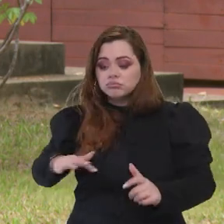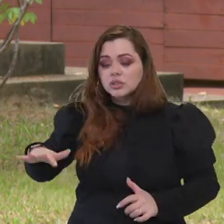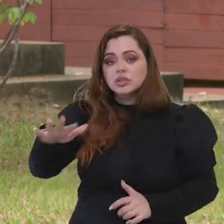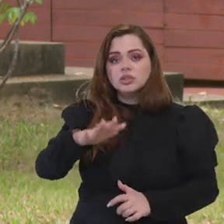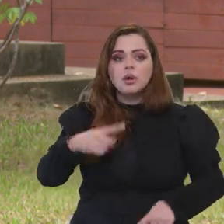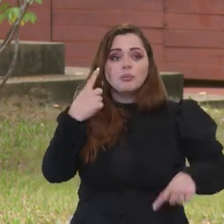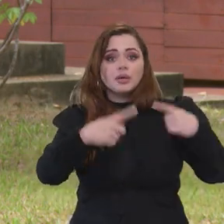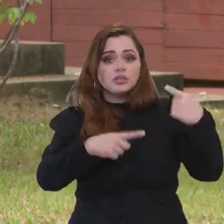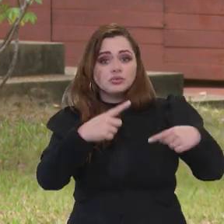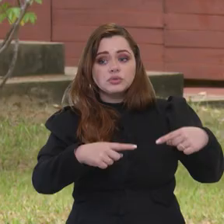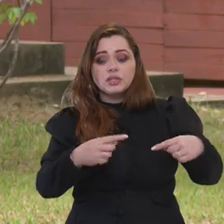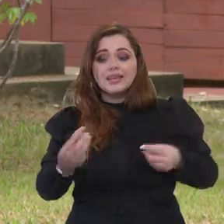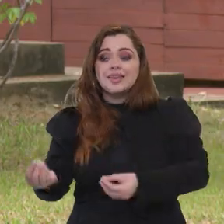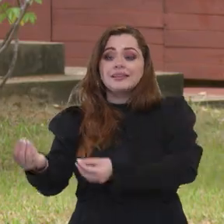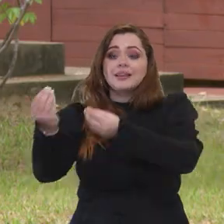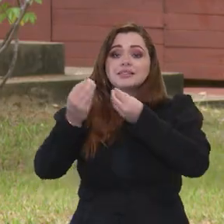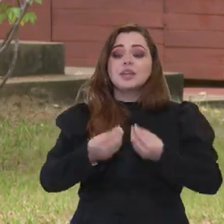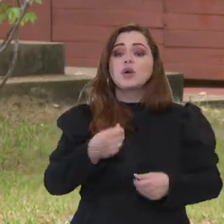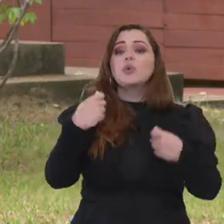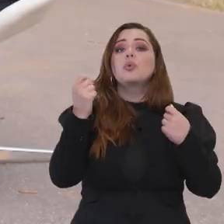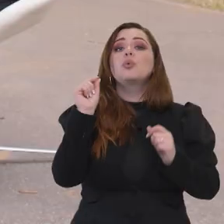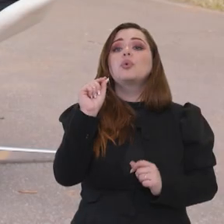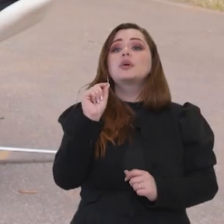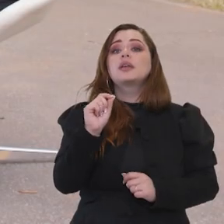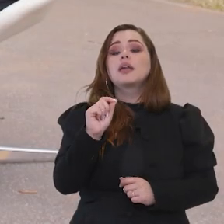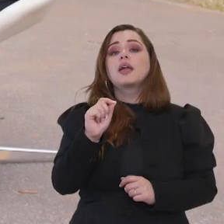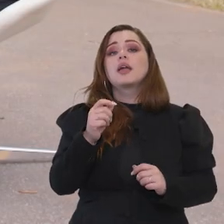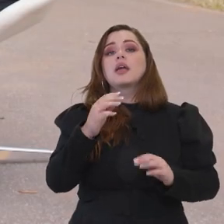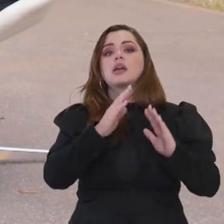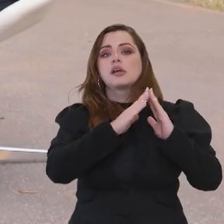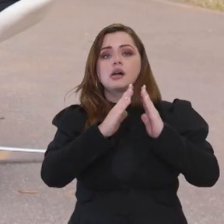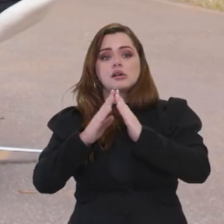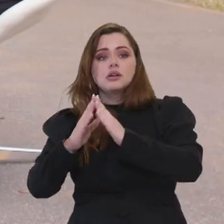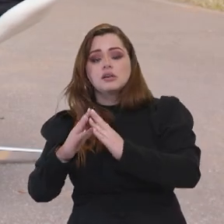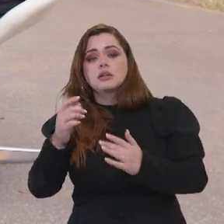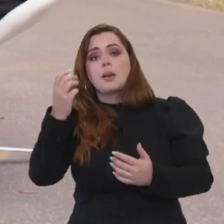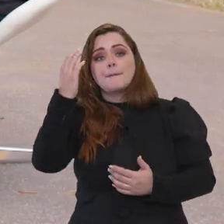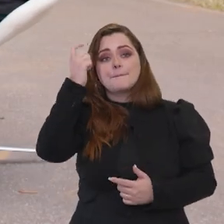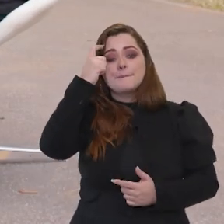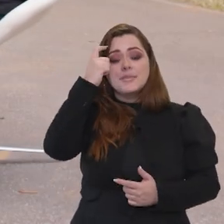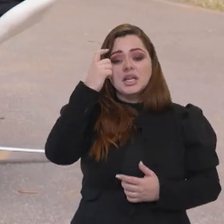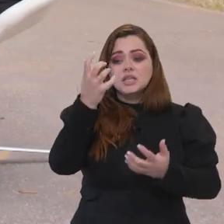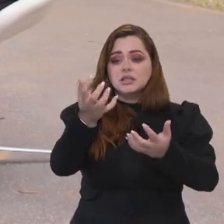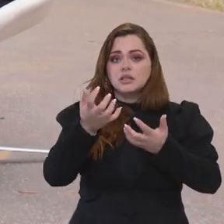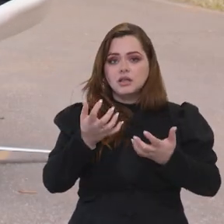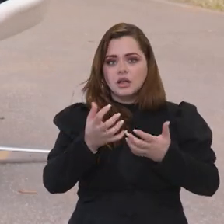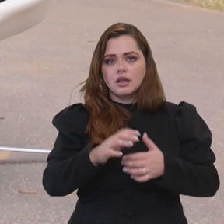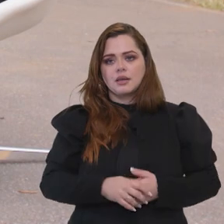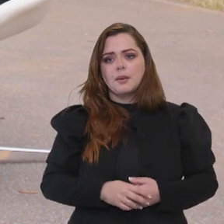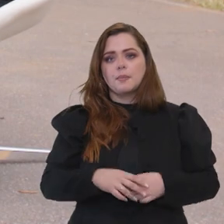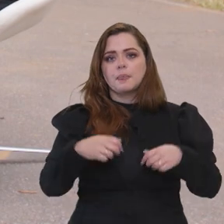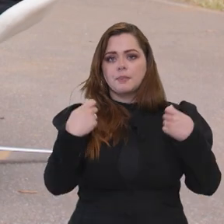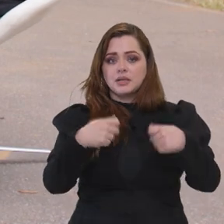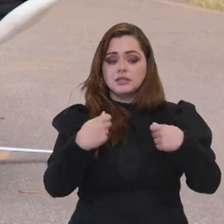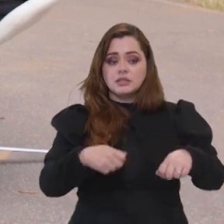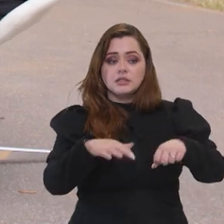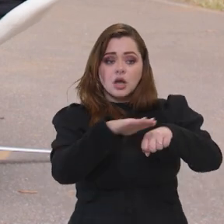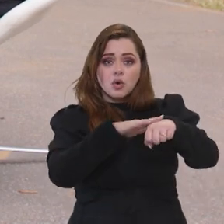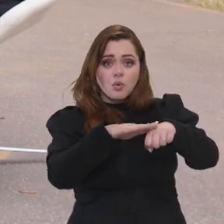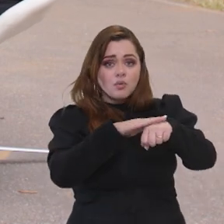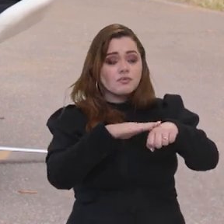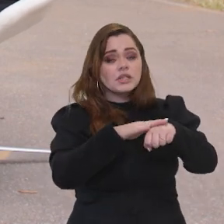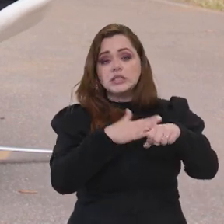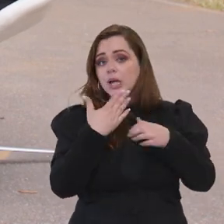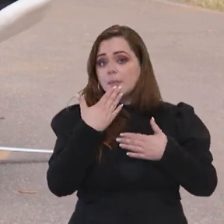discutir e a partir daí a gente trazer o que a periferia pensa. Entregar para o governo, para as diversas pastas, agindo como o presidente